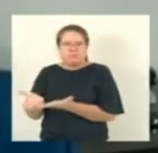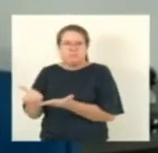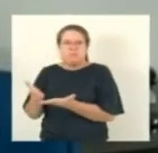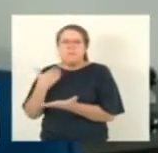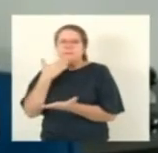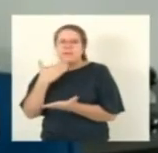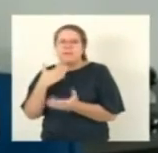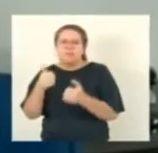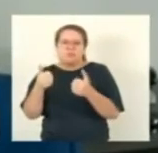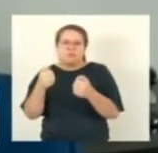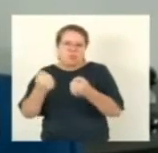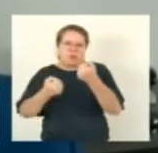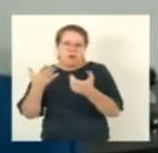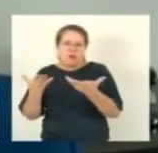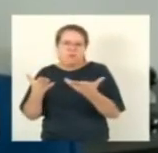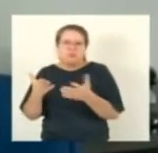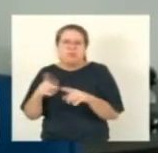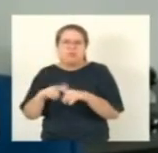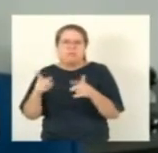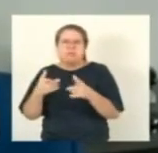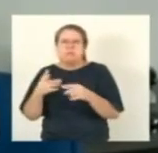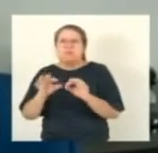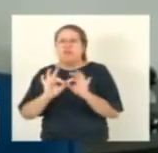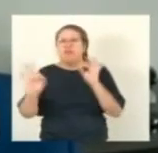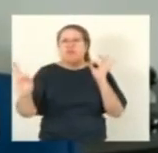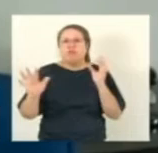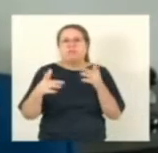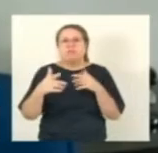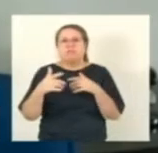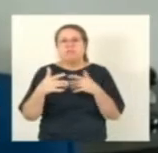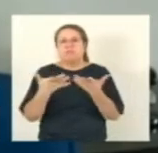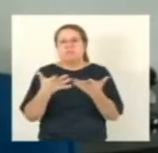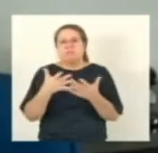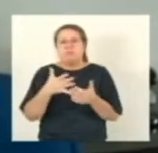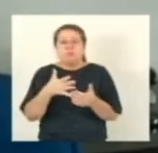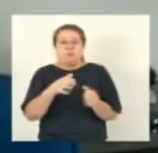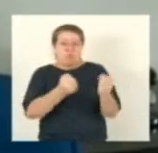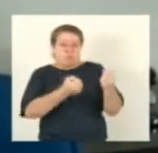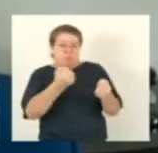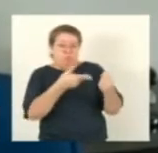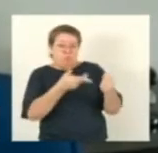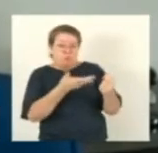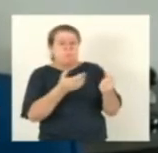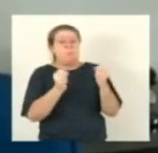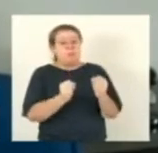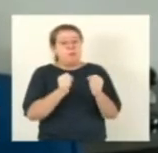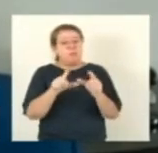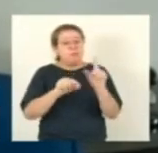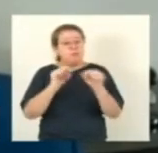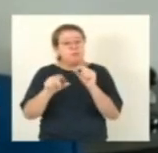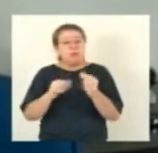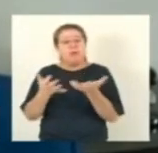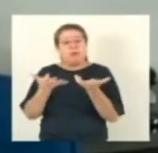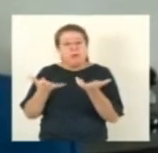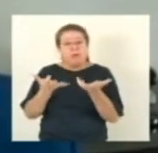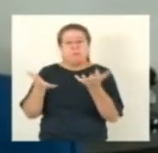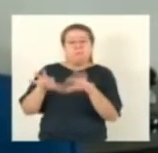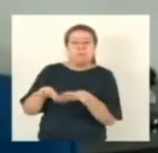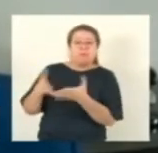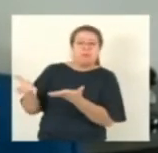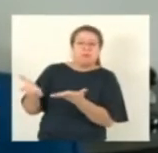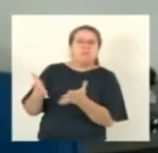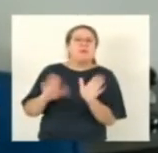na sua casa e quando ele vai para o aeroporto ele não tem essa condição e não tem uma explicação para isso porque se todos os outros